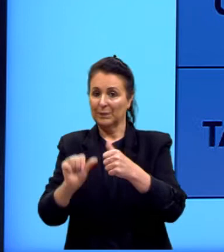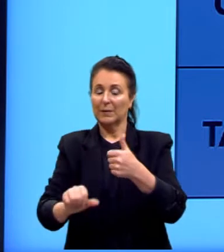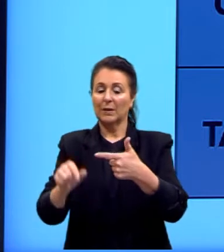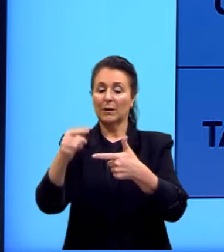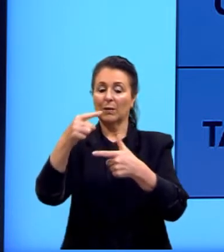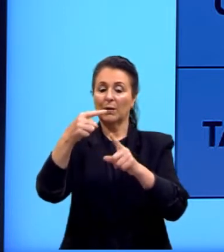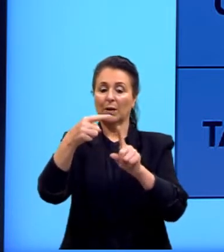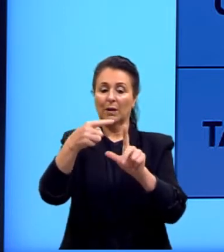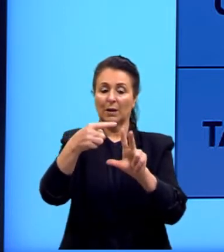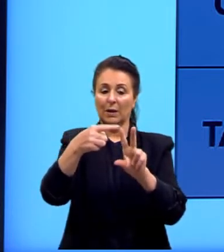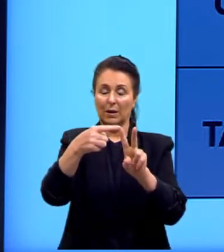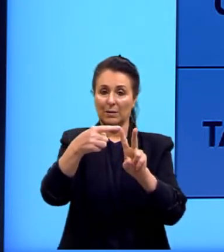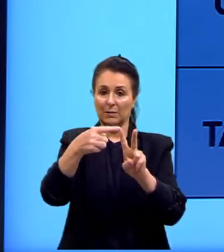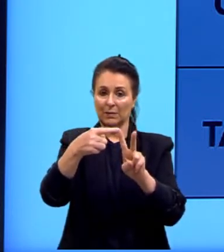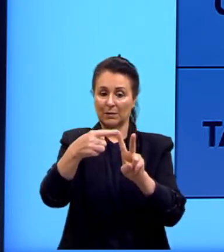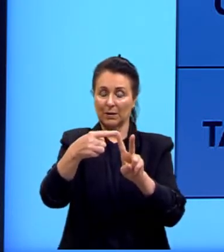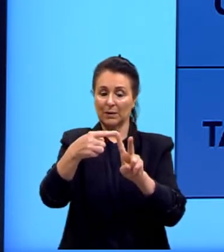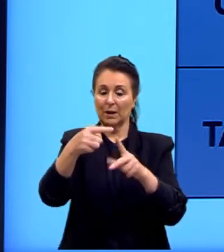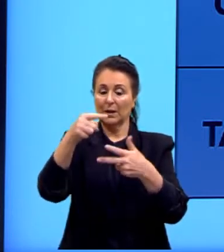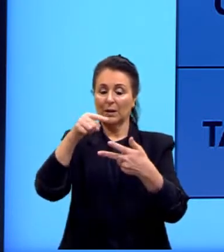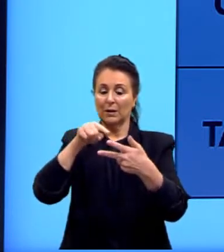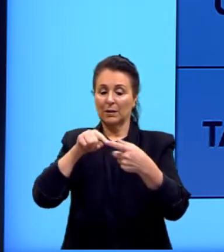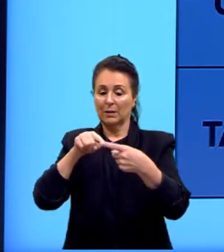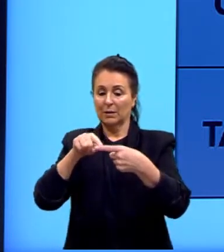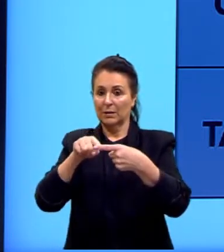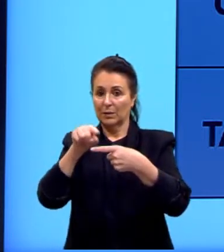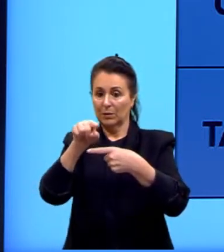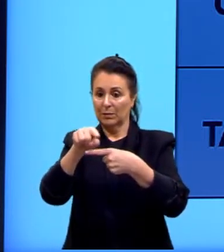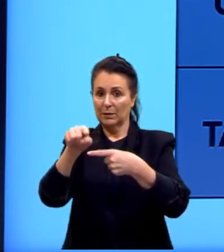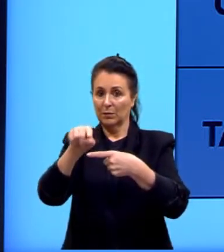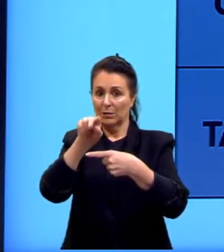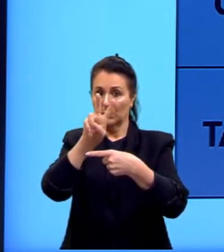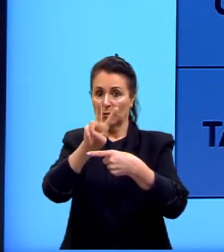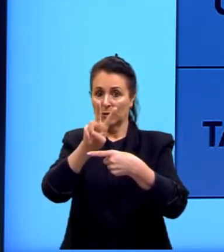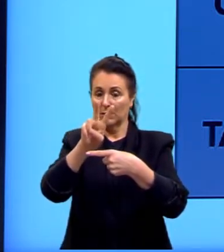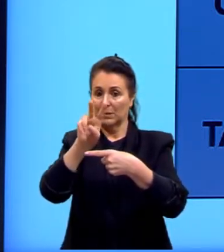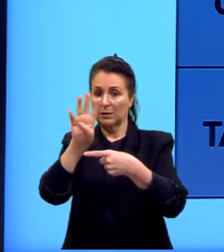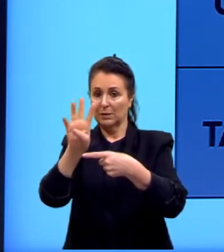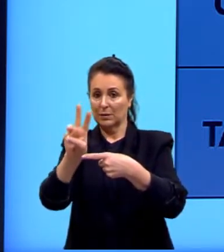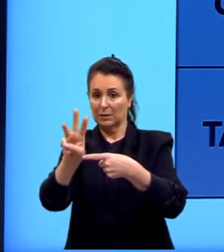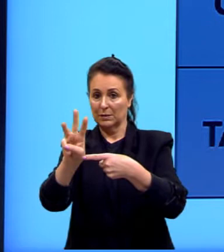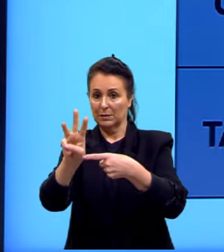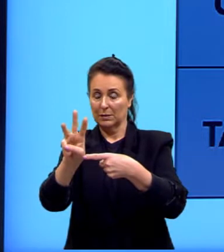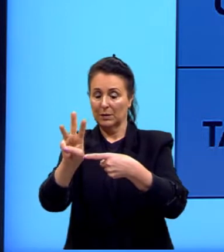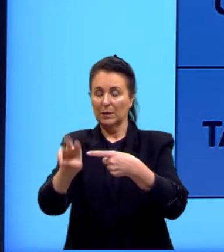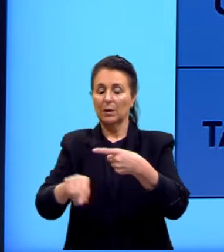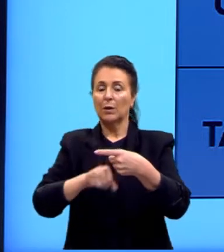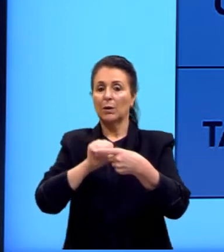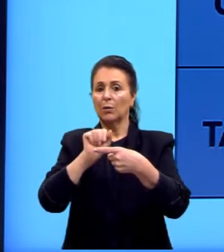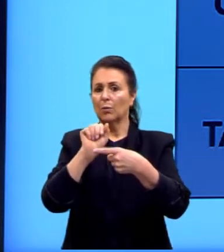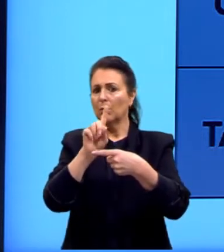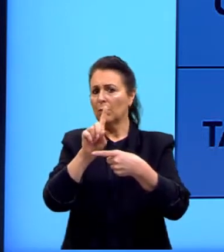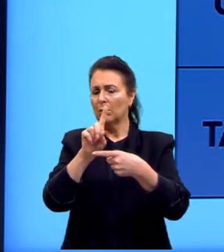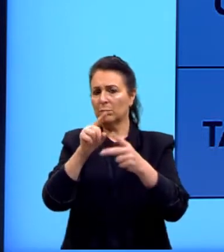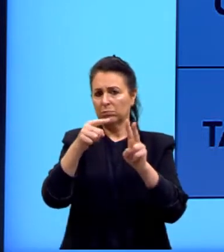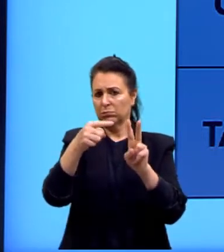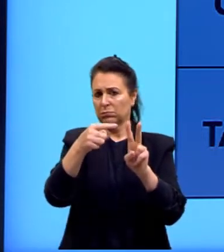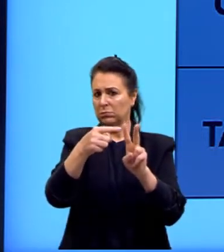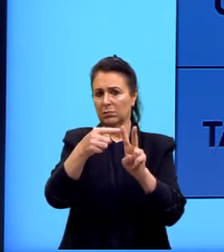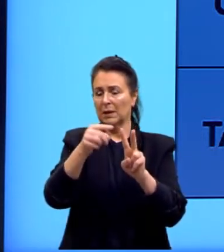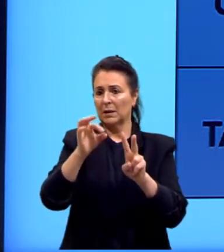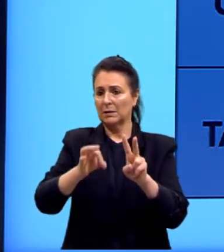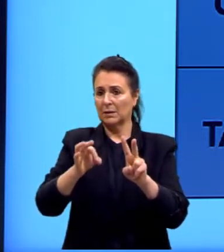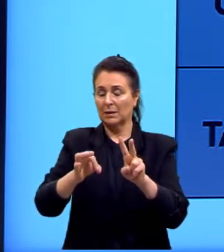quadrada, então, nos numeradores 2 e 3. 1 não precisa, porque a raiz de 1 é exata, né? Mas as